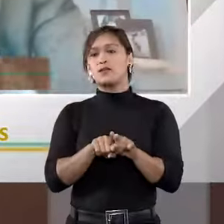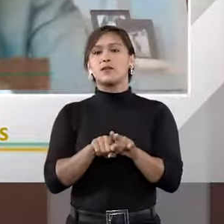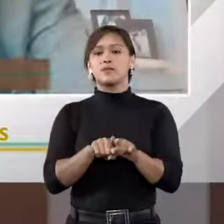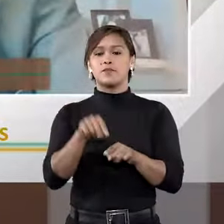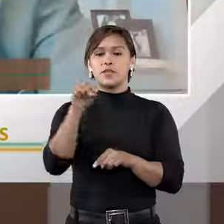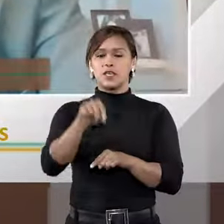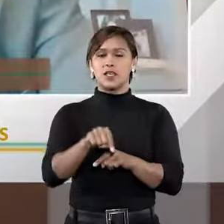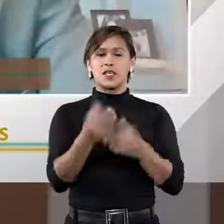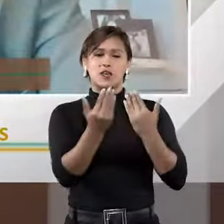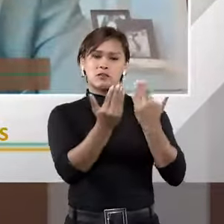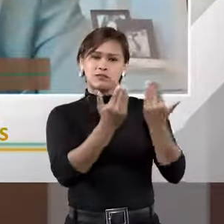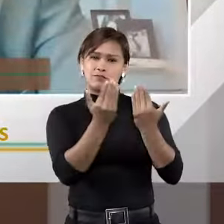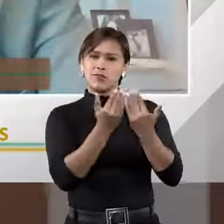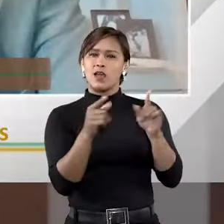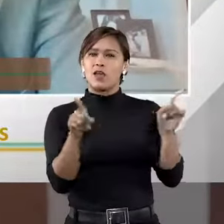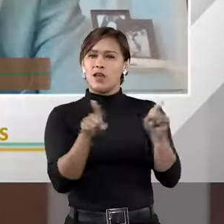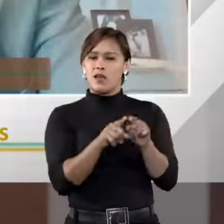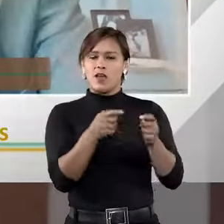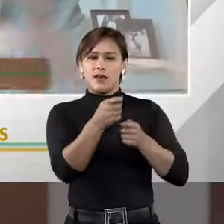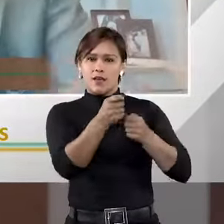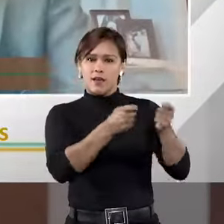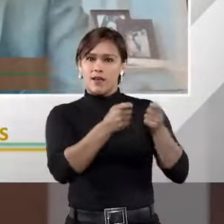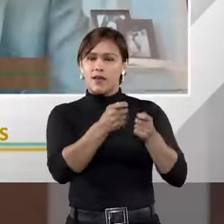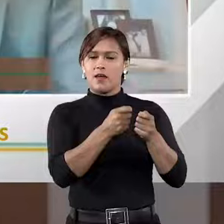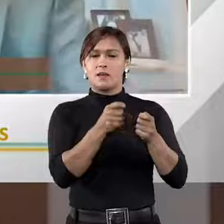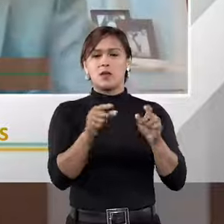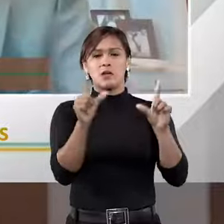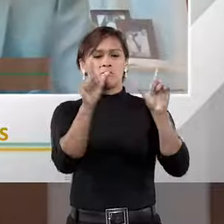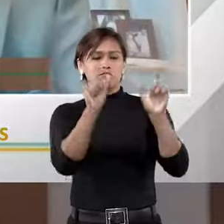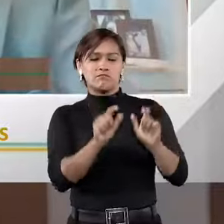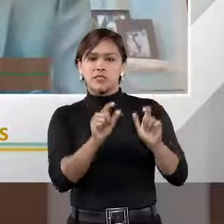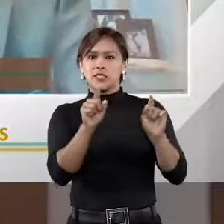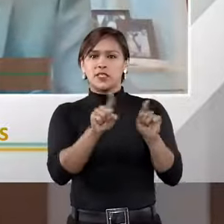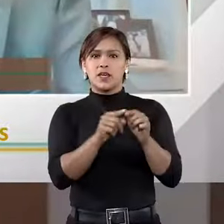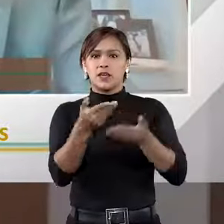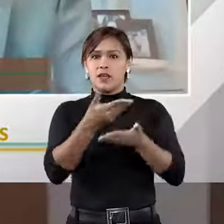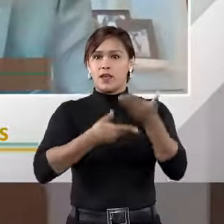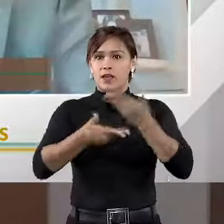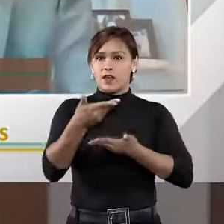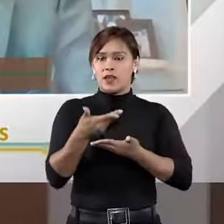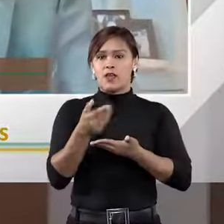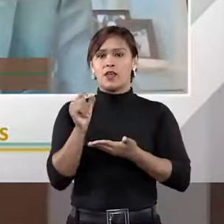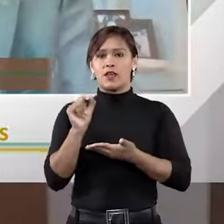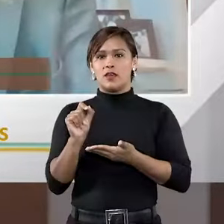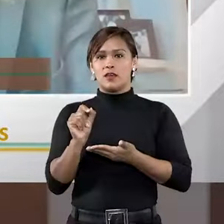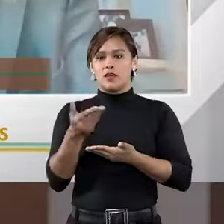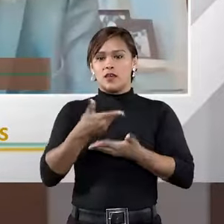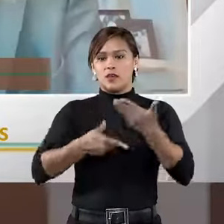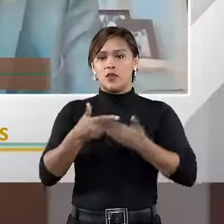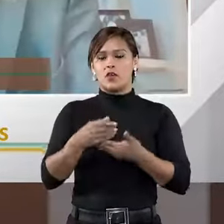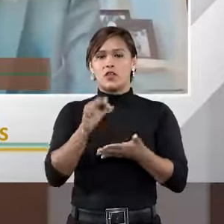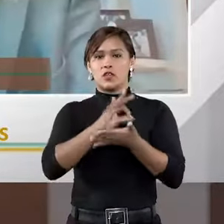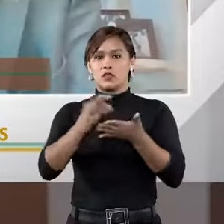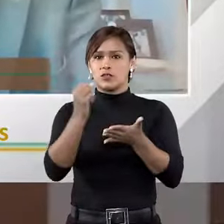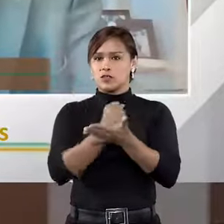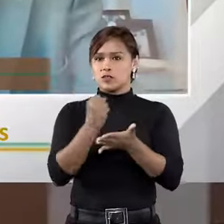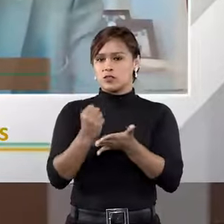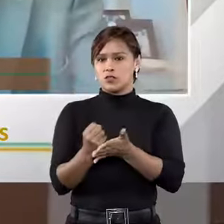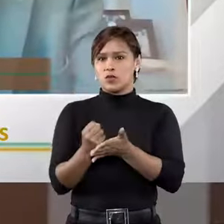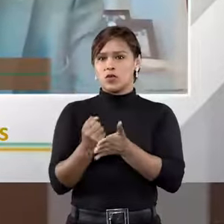eu aqui já me deparei com um caso assim, sendo árbitro numa questão até pequena, que envolvia um desses contratos